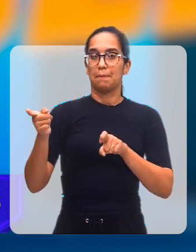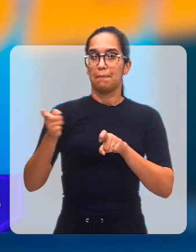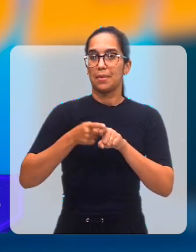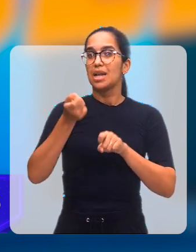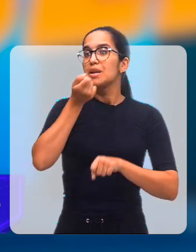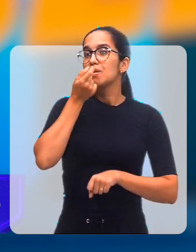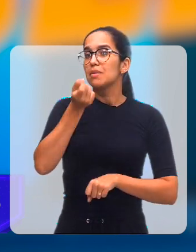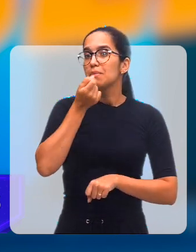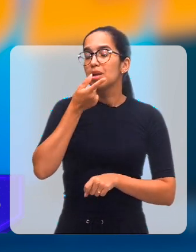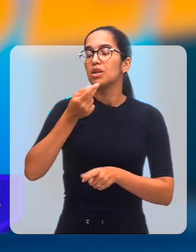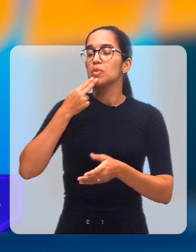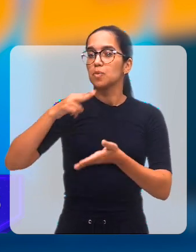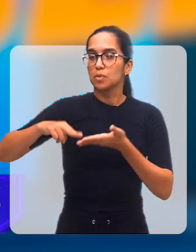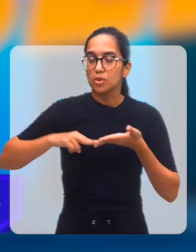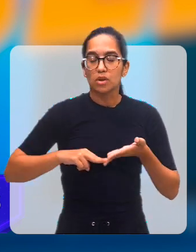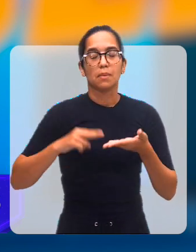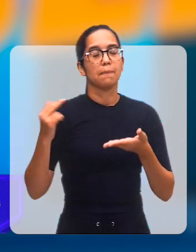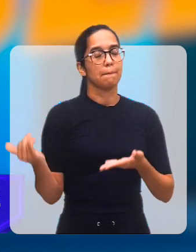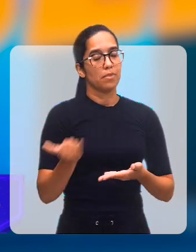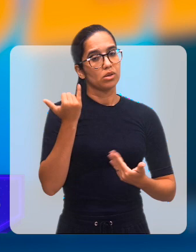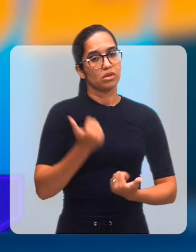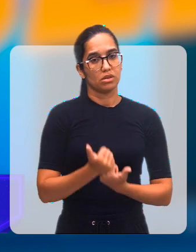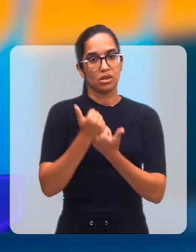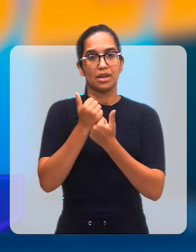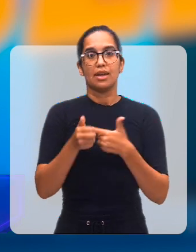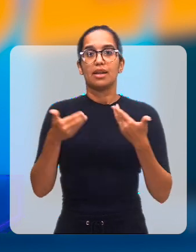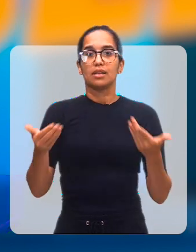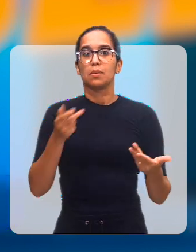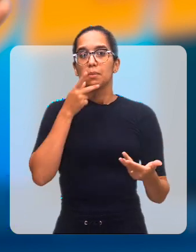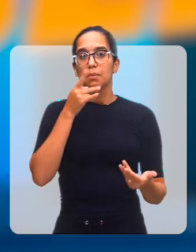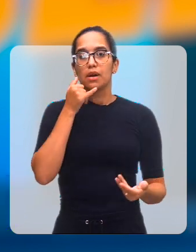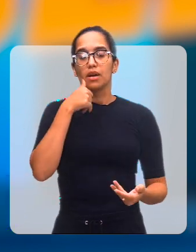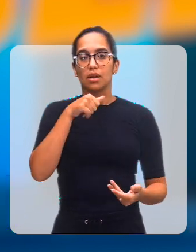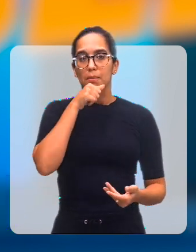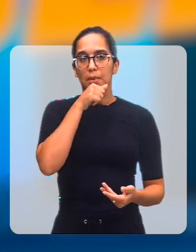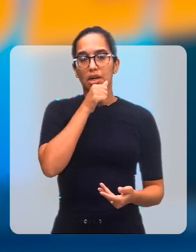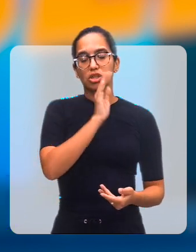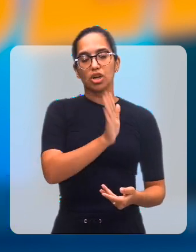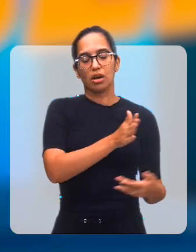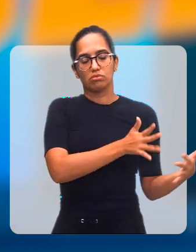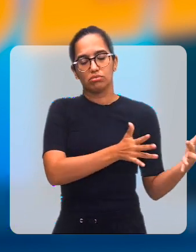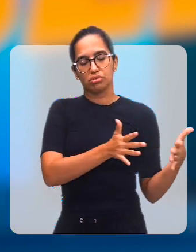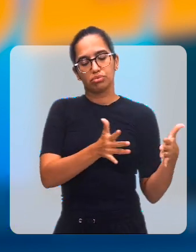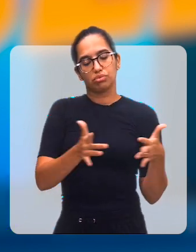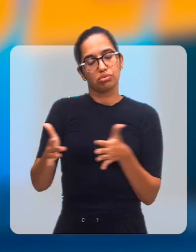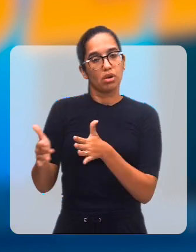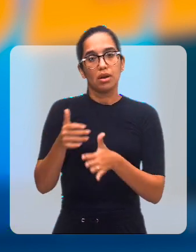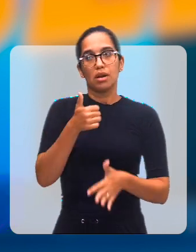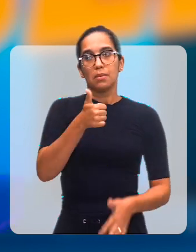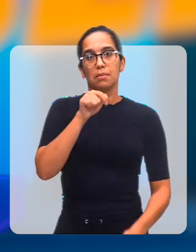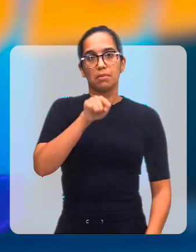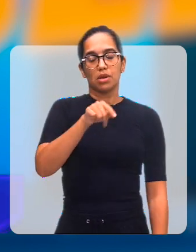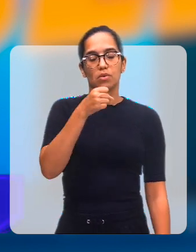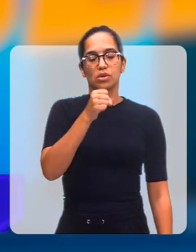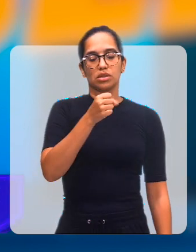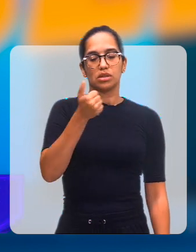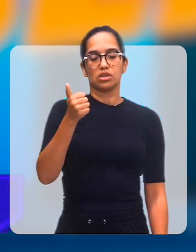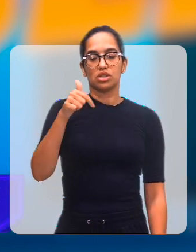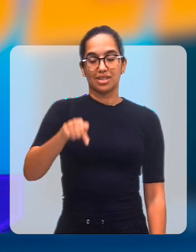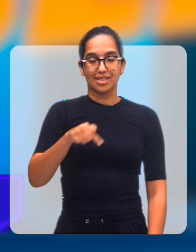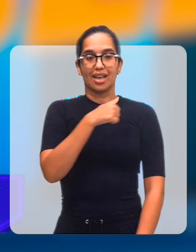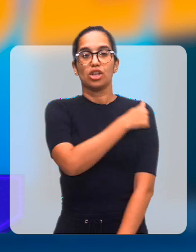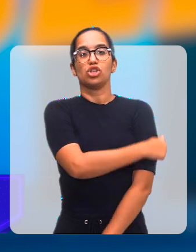desse apoio. Então, os pais que frequentam o CEMAN ao longo desse tempo, que já foram 1.817